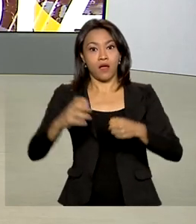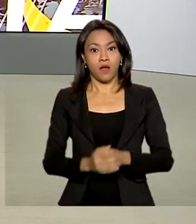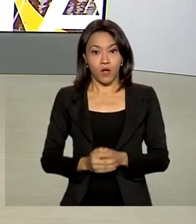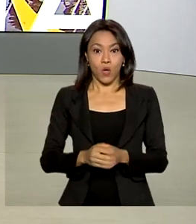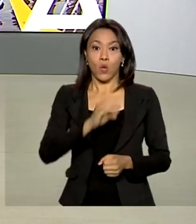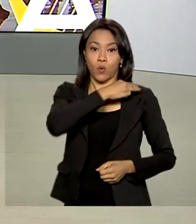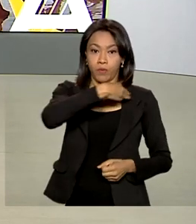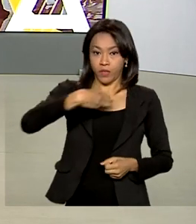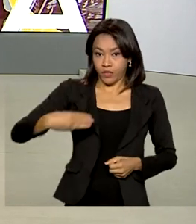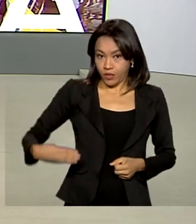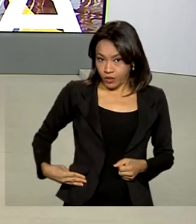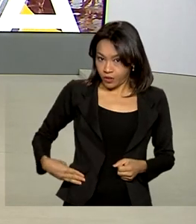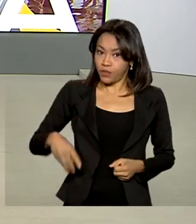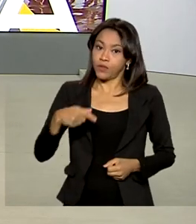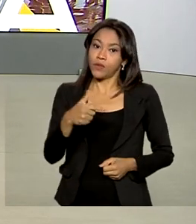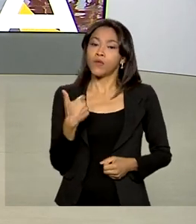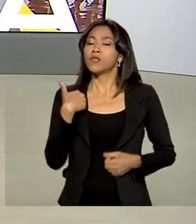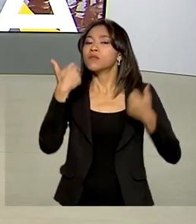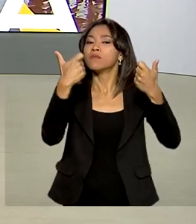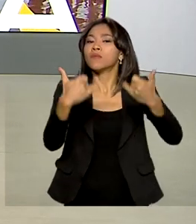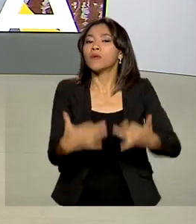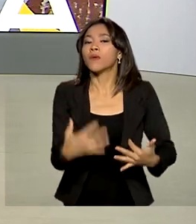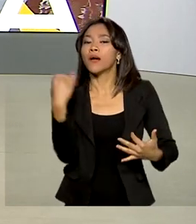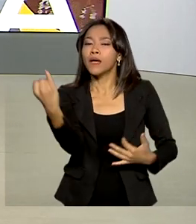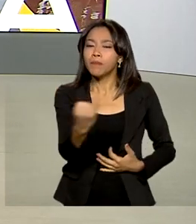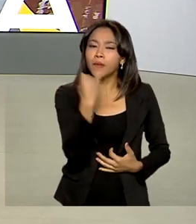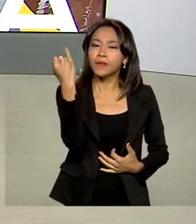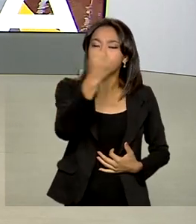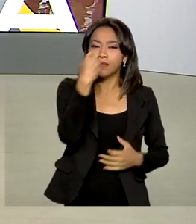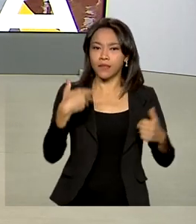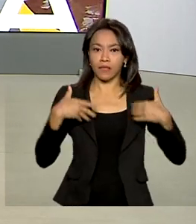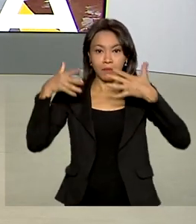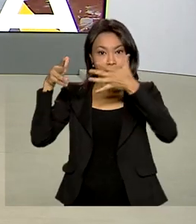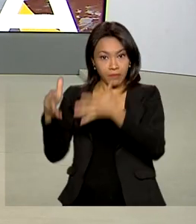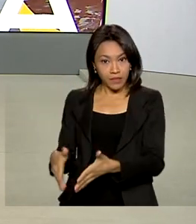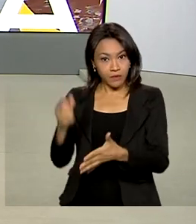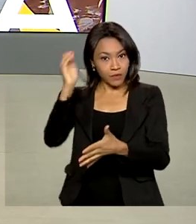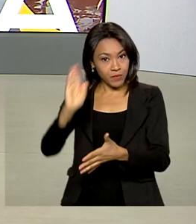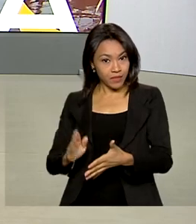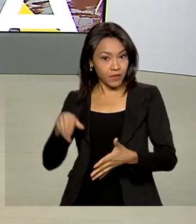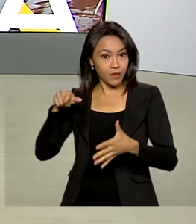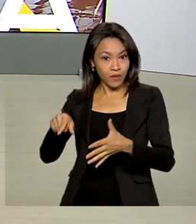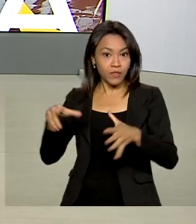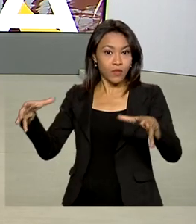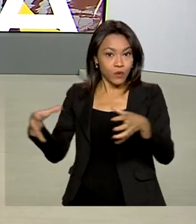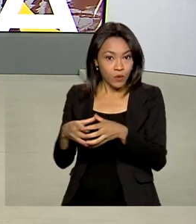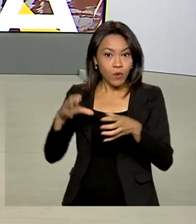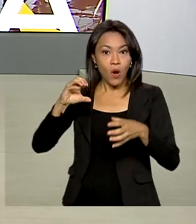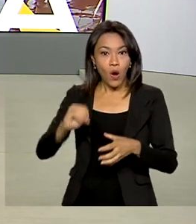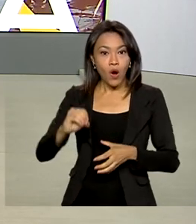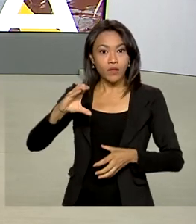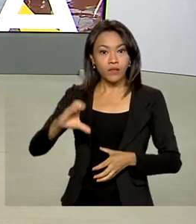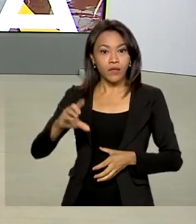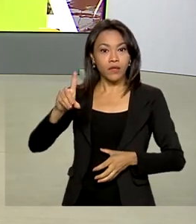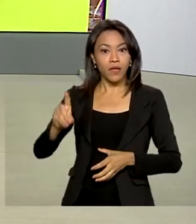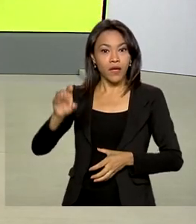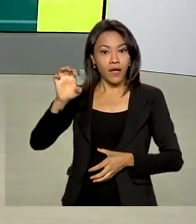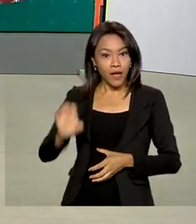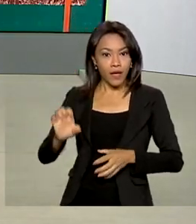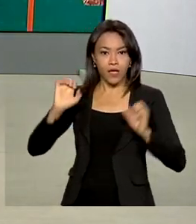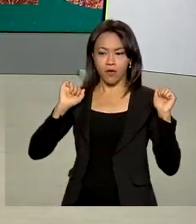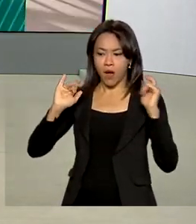Relações Exteriores falou da importância da participação do Brasil na OCDE, que reúne países com as economias